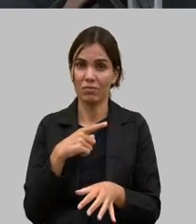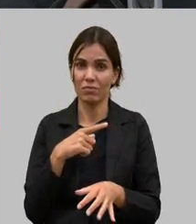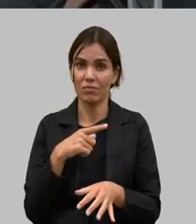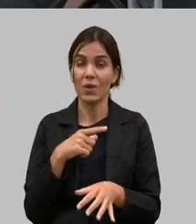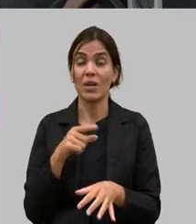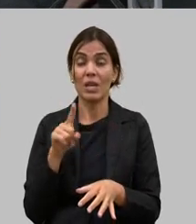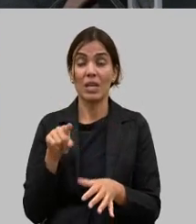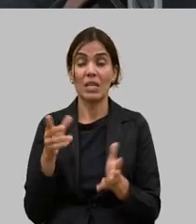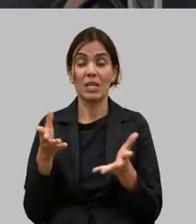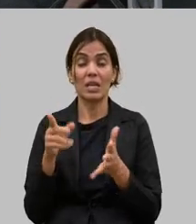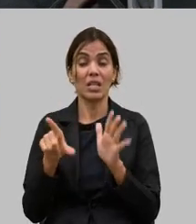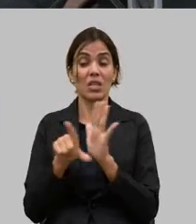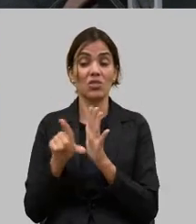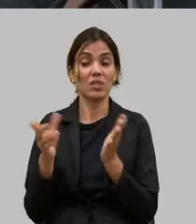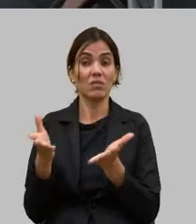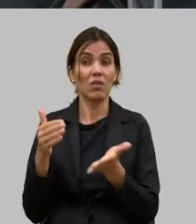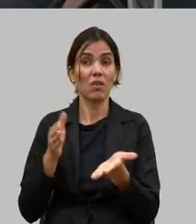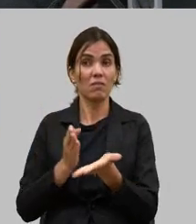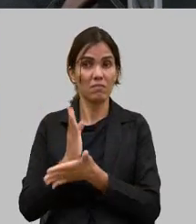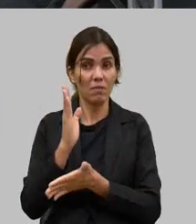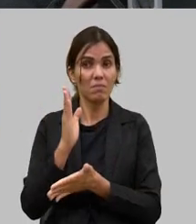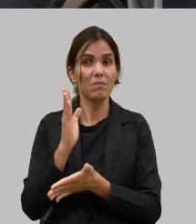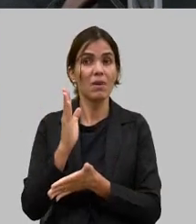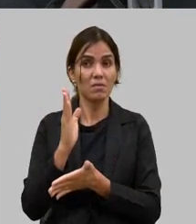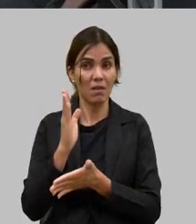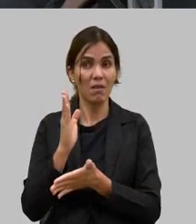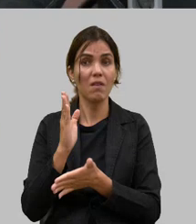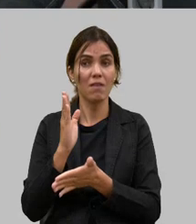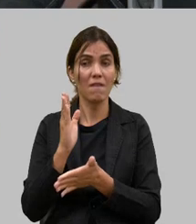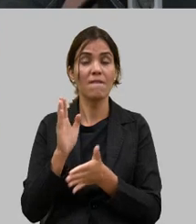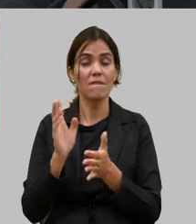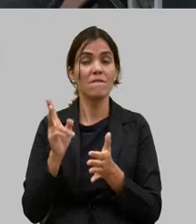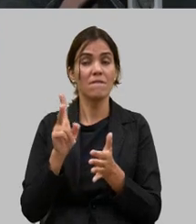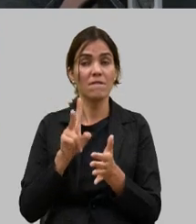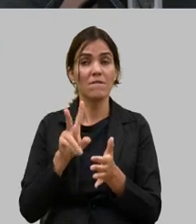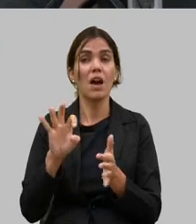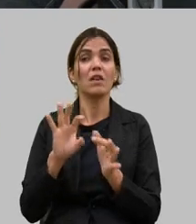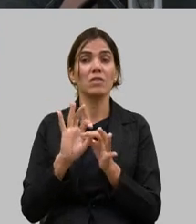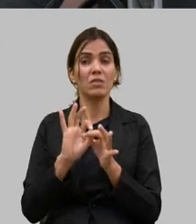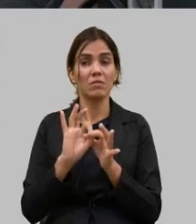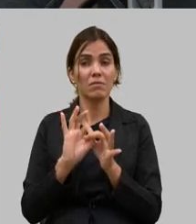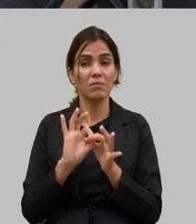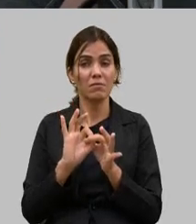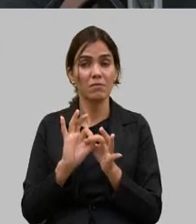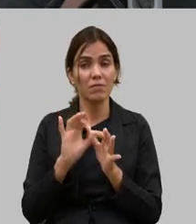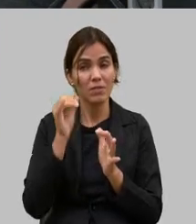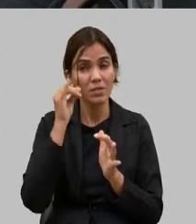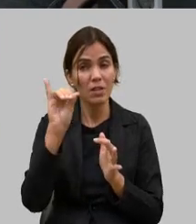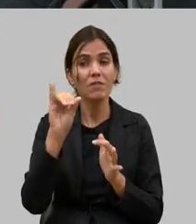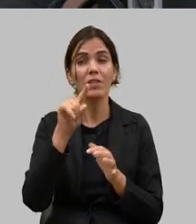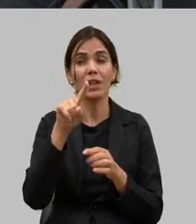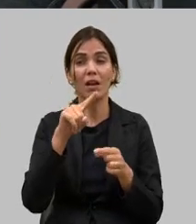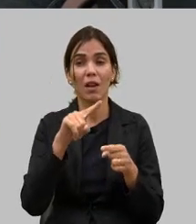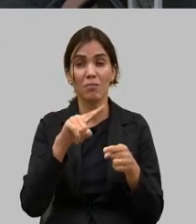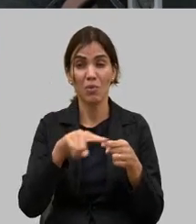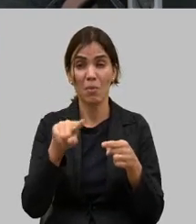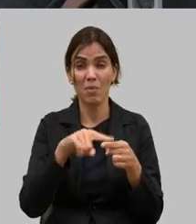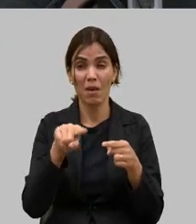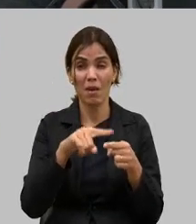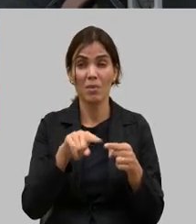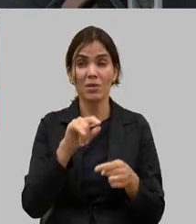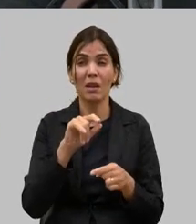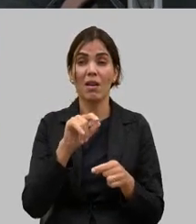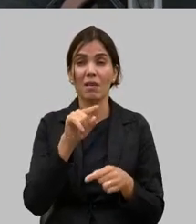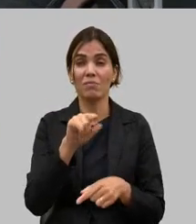legislação que vai ser aprovada aqui vai nos libertar de um problema sério que nós temos lá na questão do IP amarelo que é uma questão